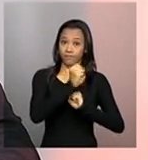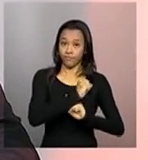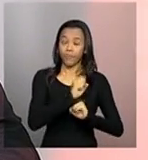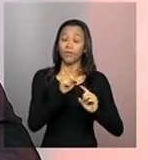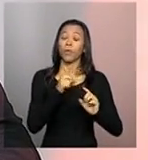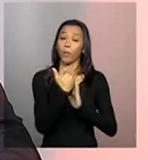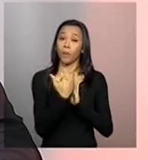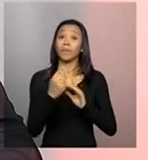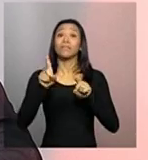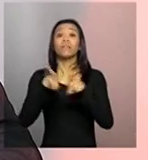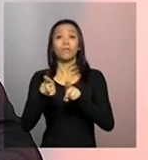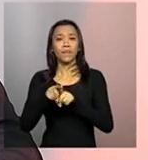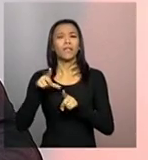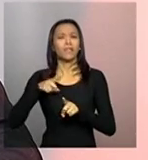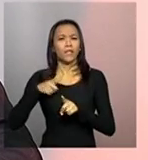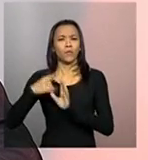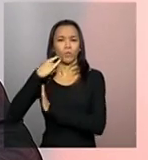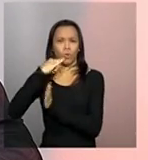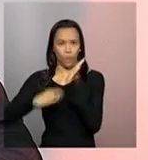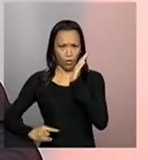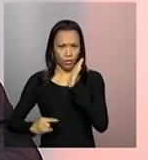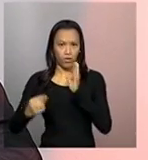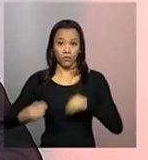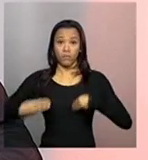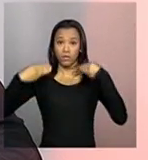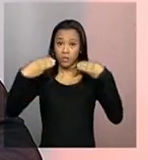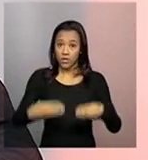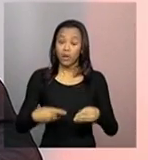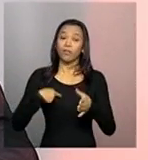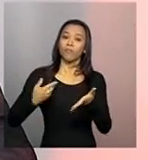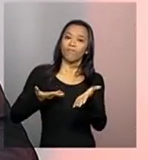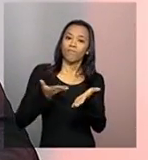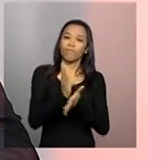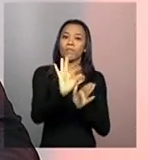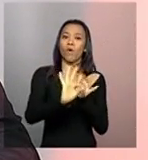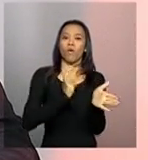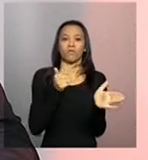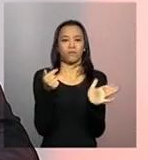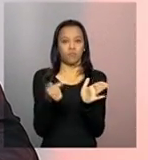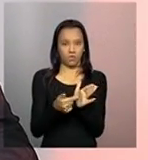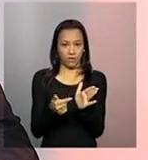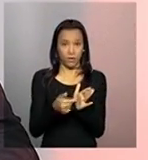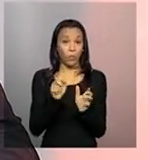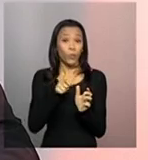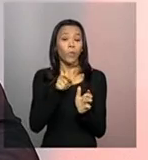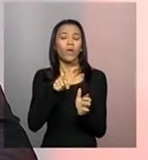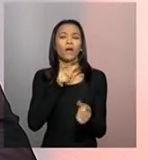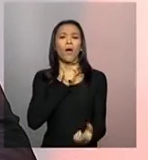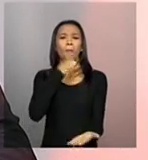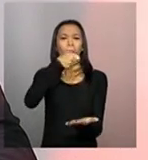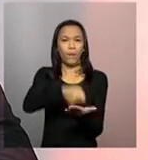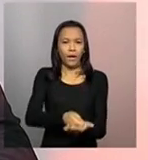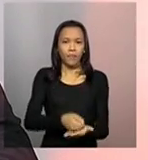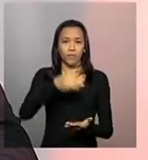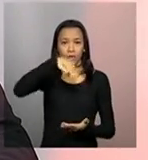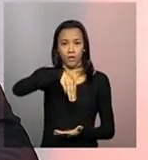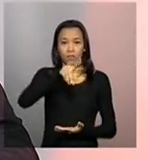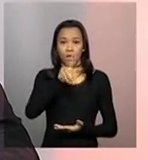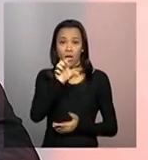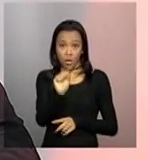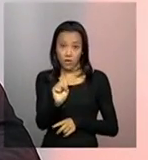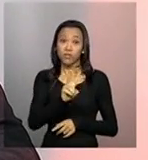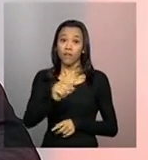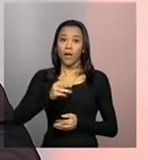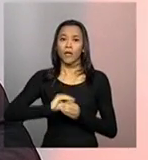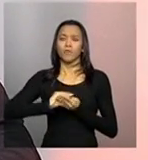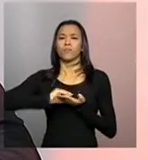depois tem uma portaria ministerial que regulamentou, então, o pagamento que o MDS vai fazer às